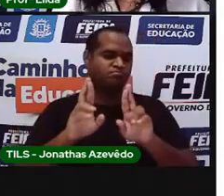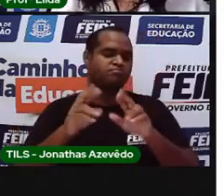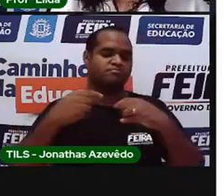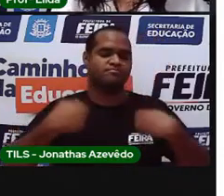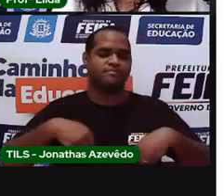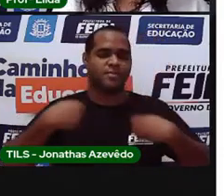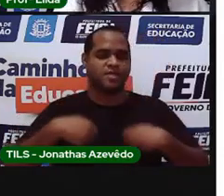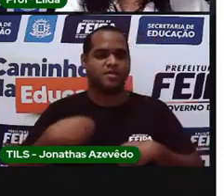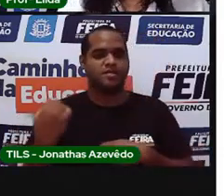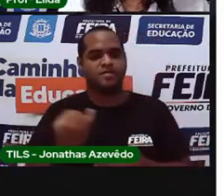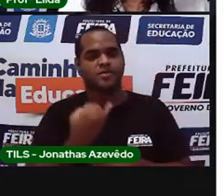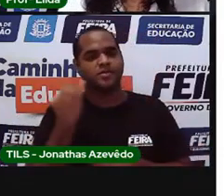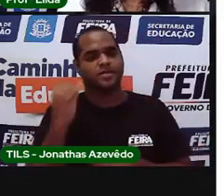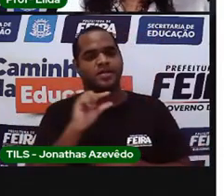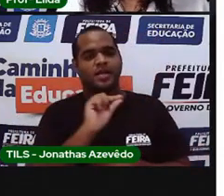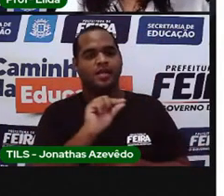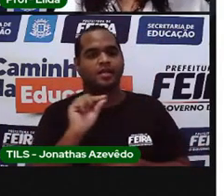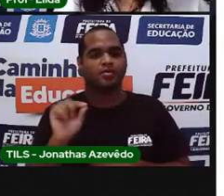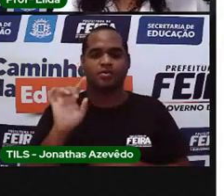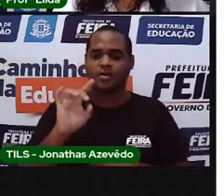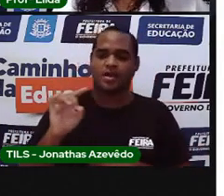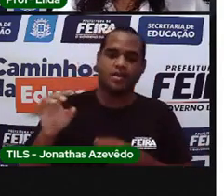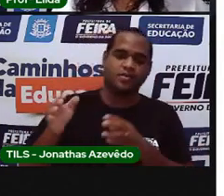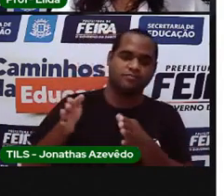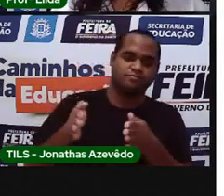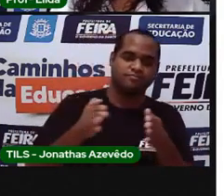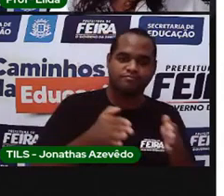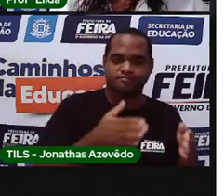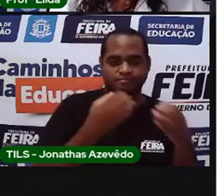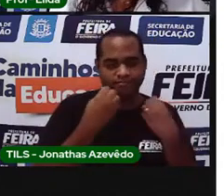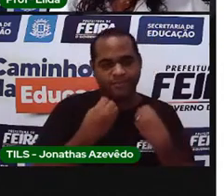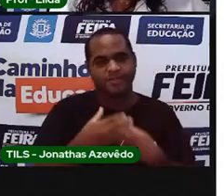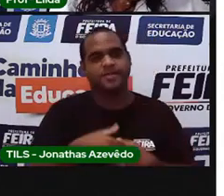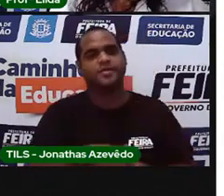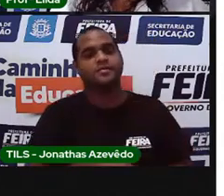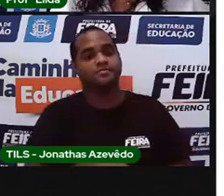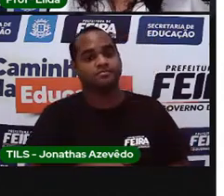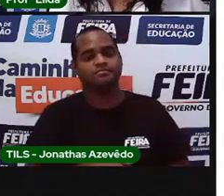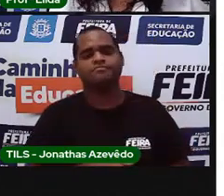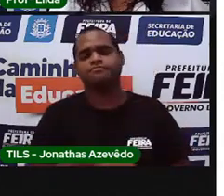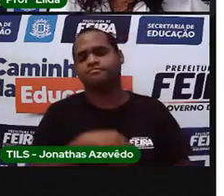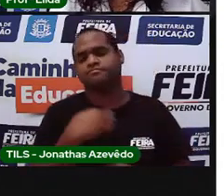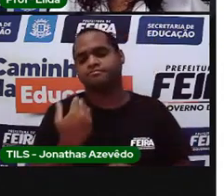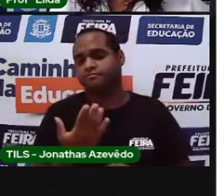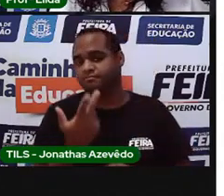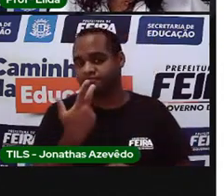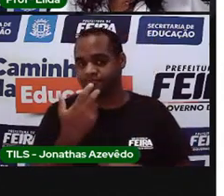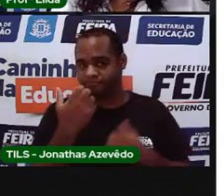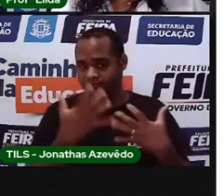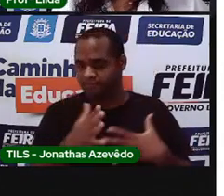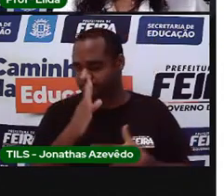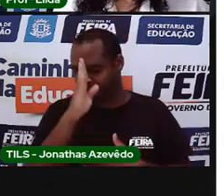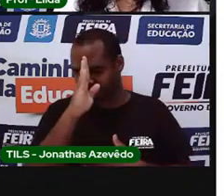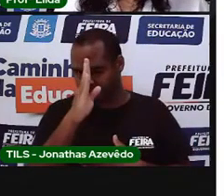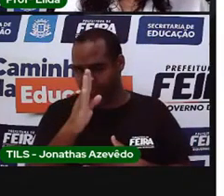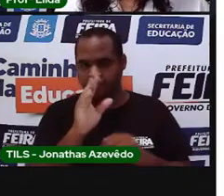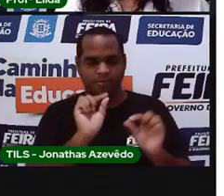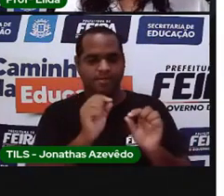posição e a ordem das coisas. Principalmente nas filas.